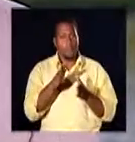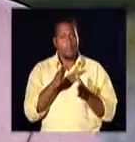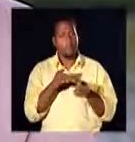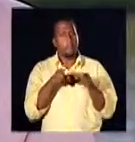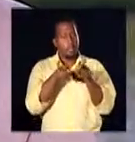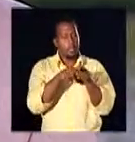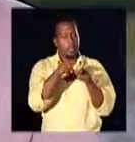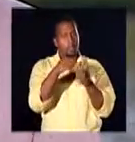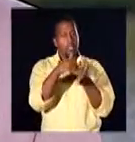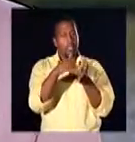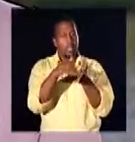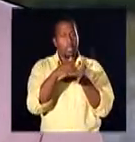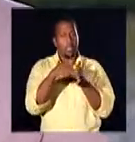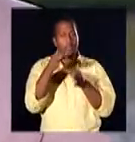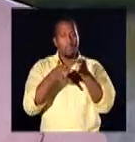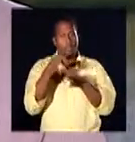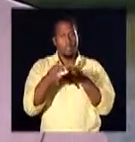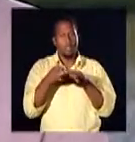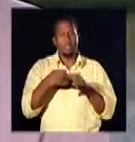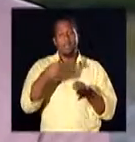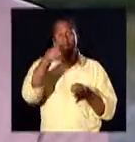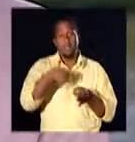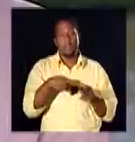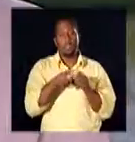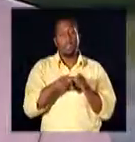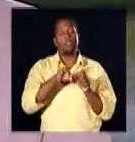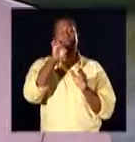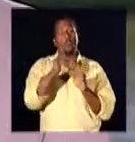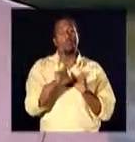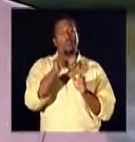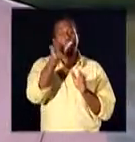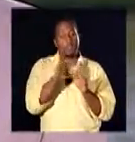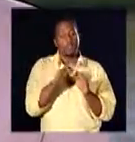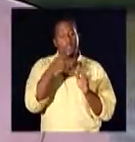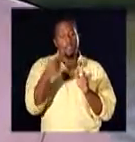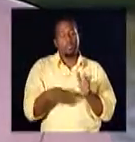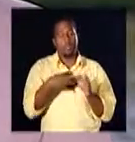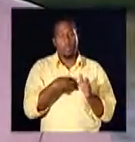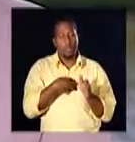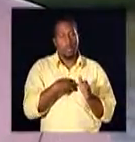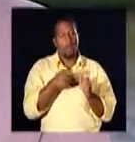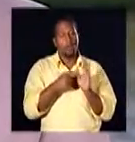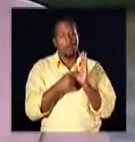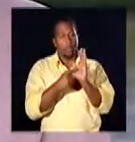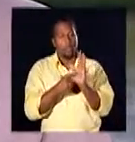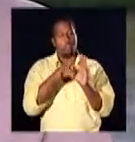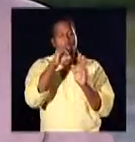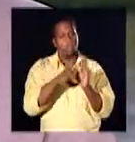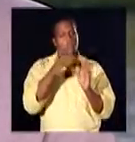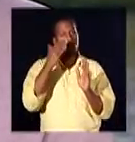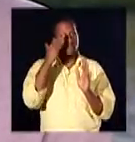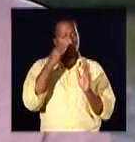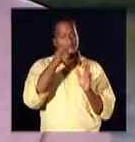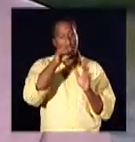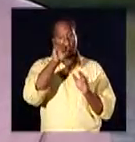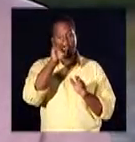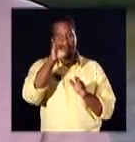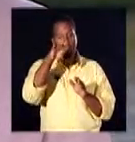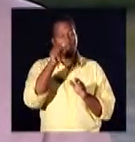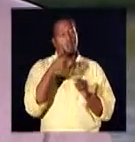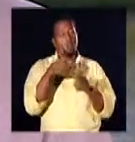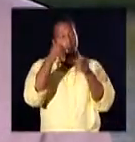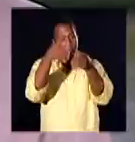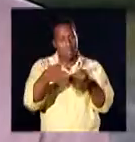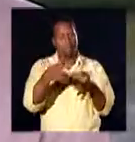Em parceria com a Secretaria de Justiça, Cidadania e Direitos Humanos do Estado da Bahia, o quadro Direitos da Gente